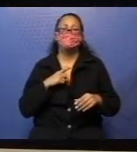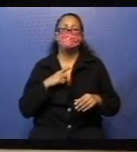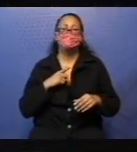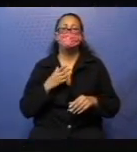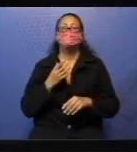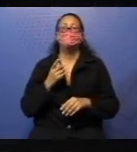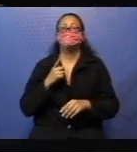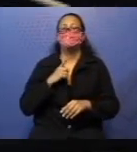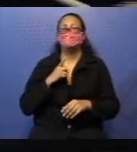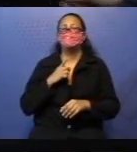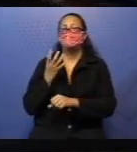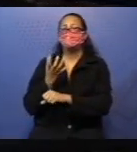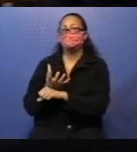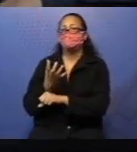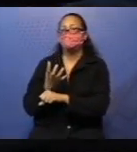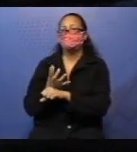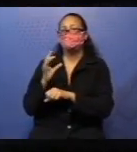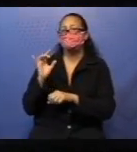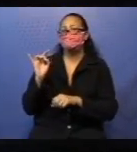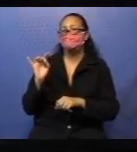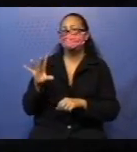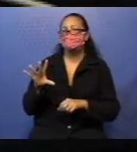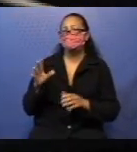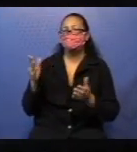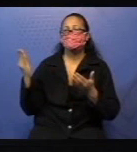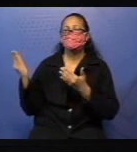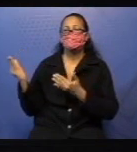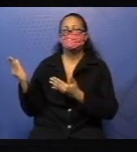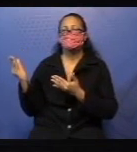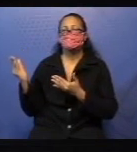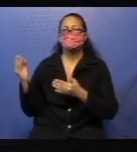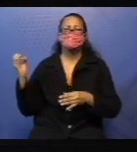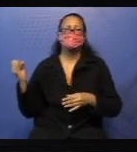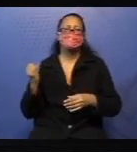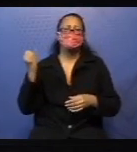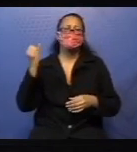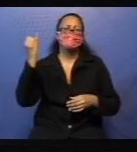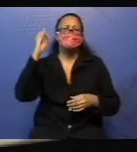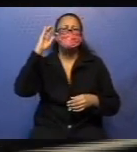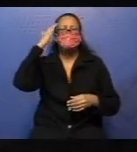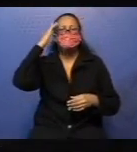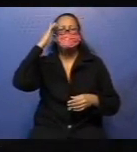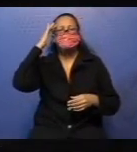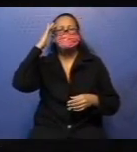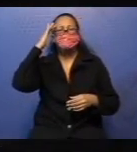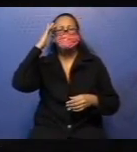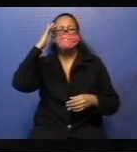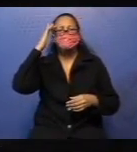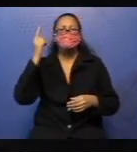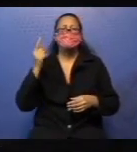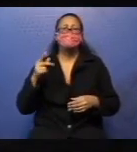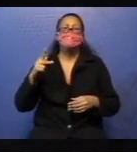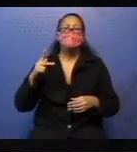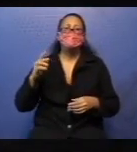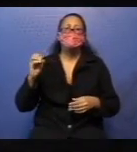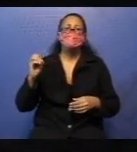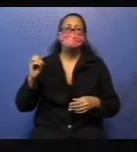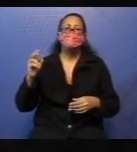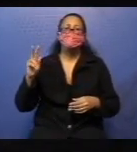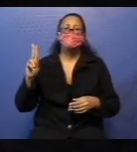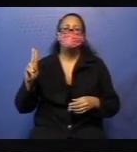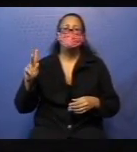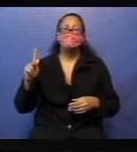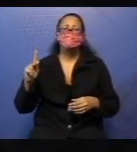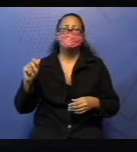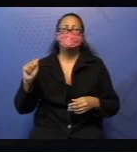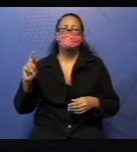na minha opinião. É tão importante a gente saber isso aqui, poupar ou gastar. Todo dinheirinho que a gente